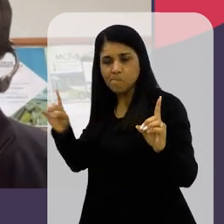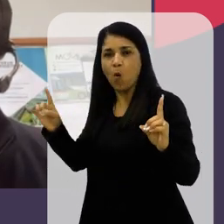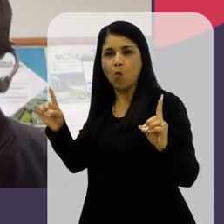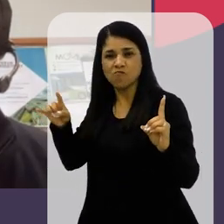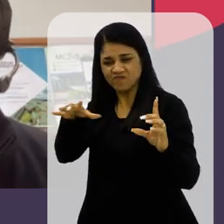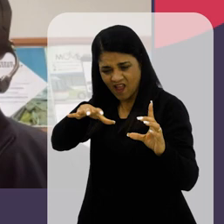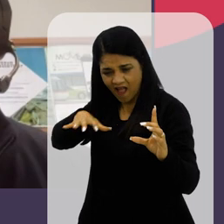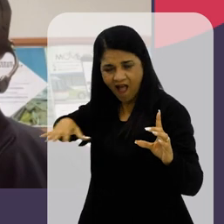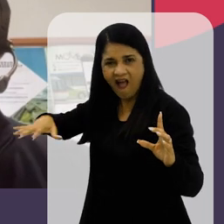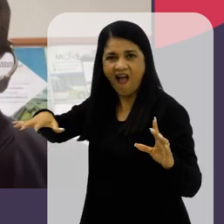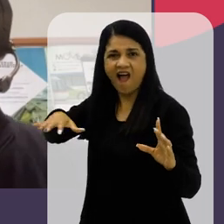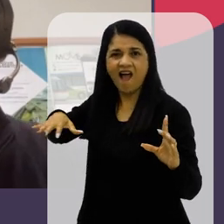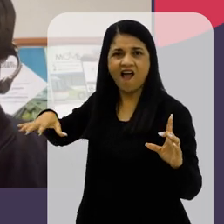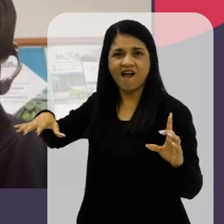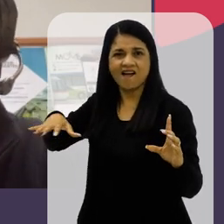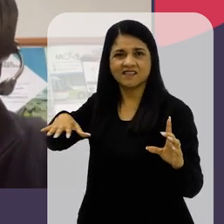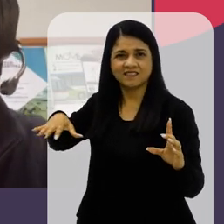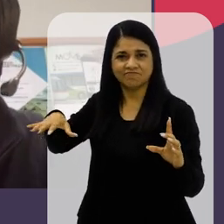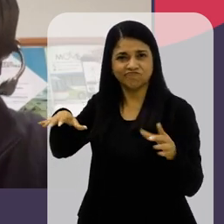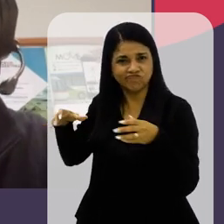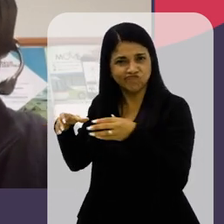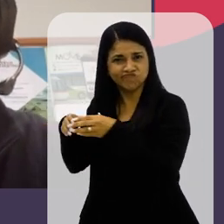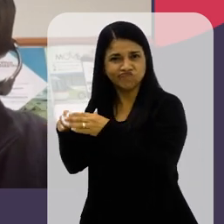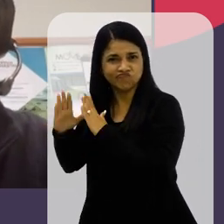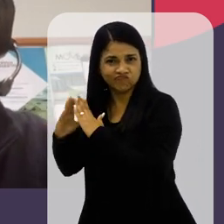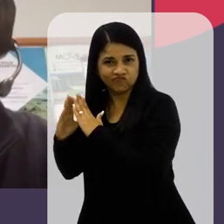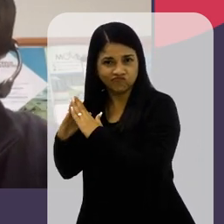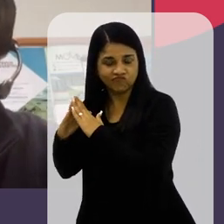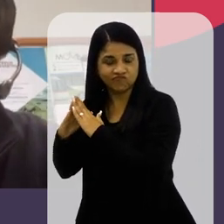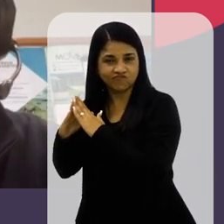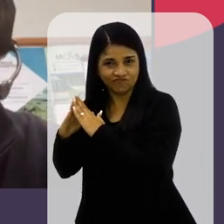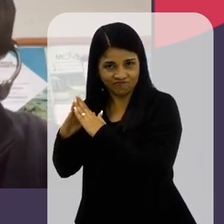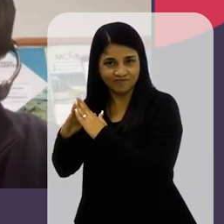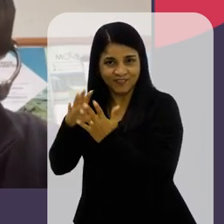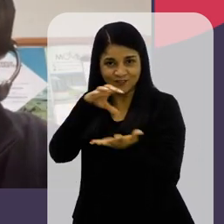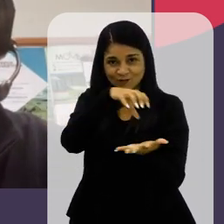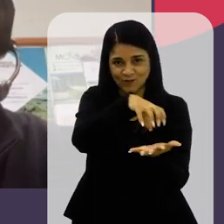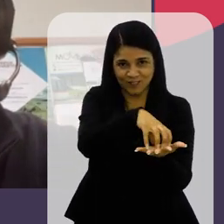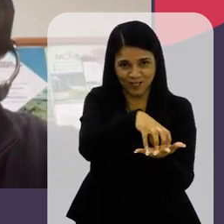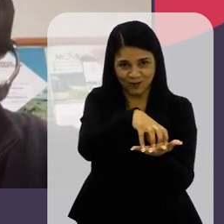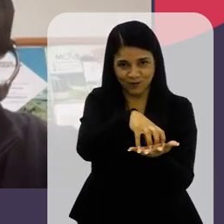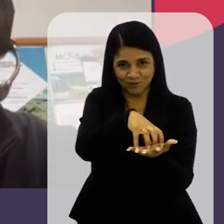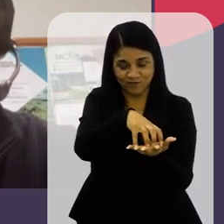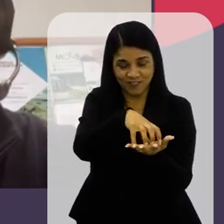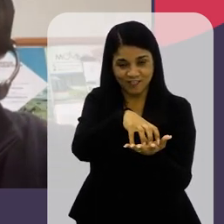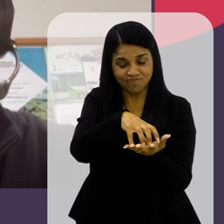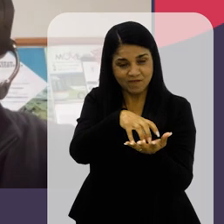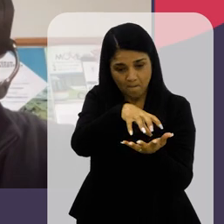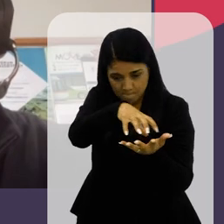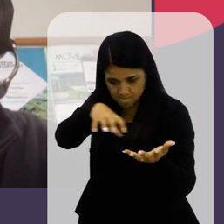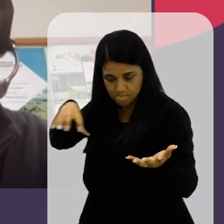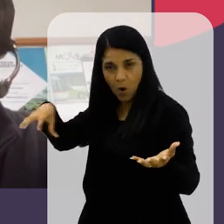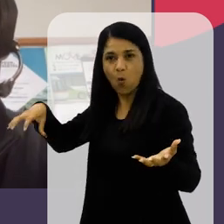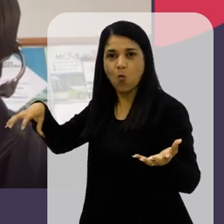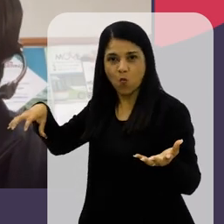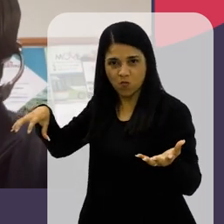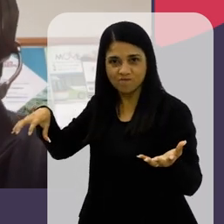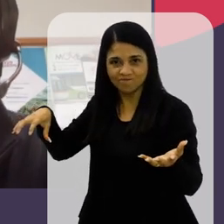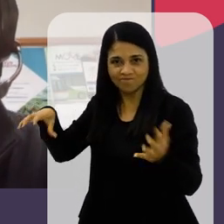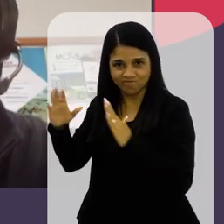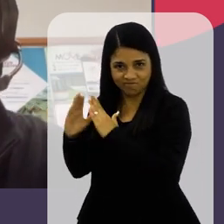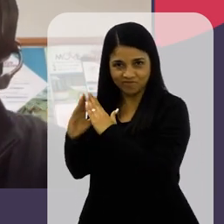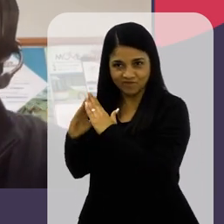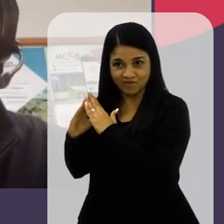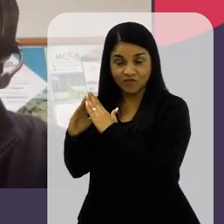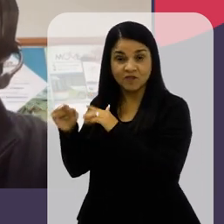Em áreas mais distantes das áreas centrais da cidade Enquanto que